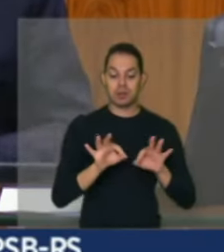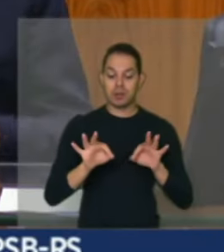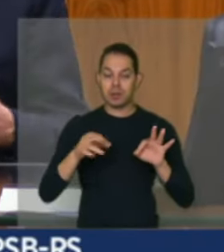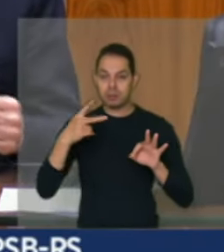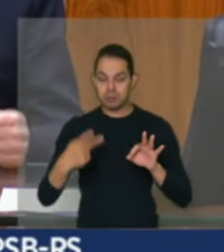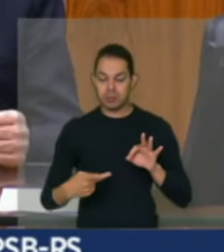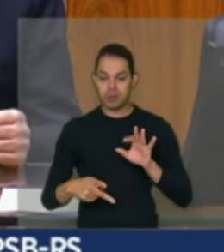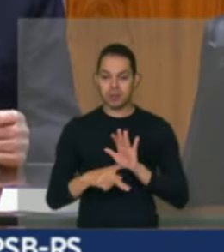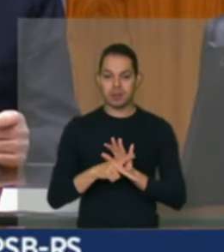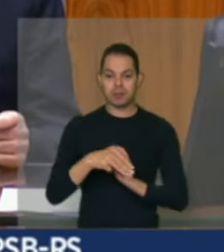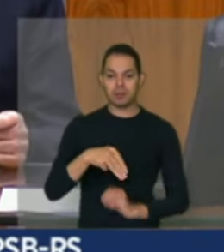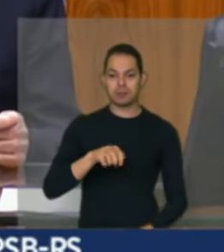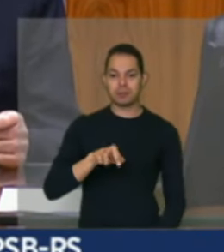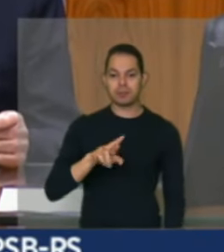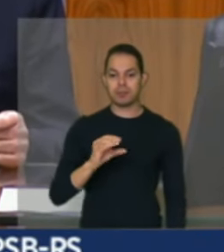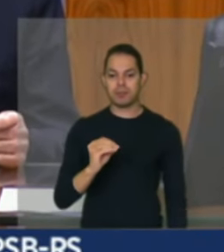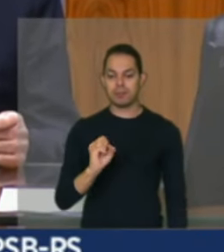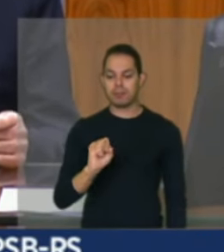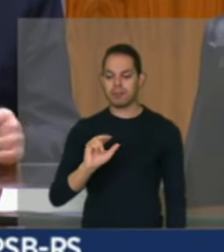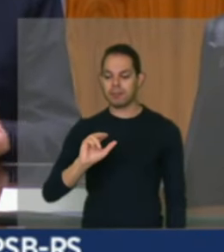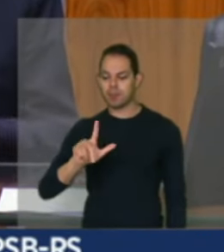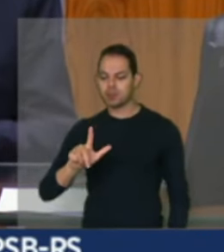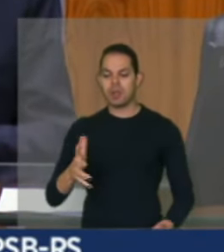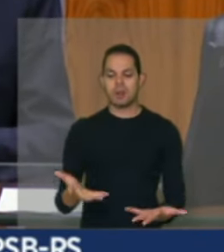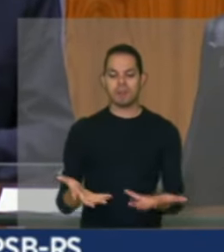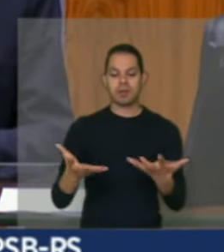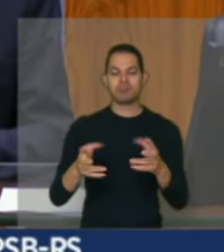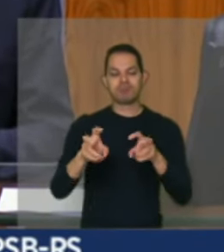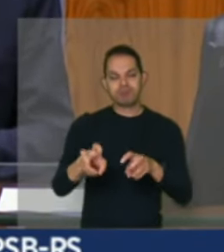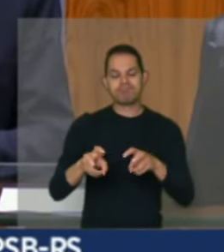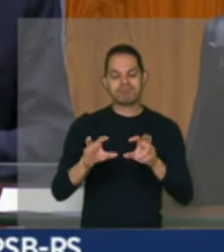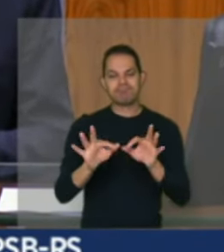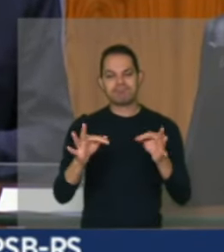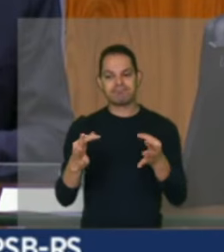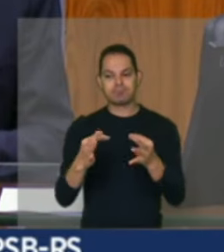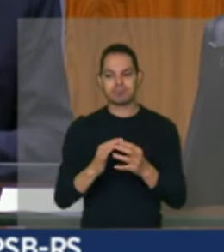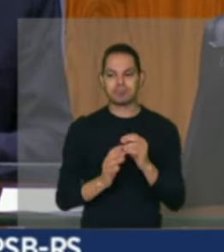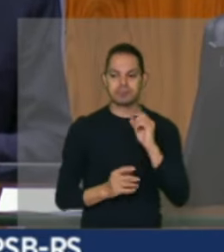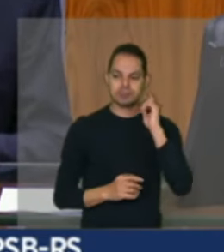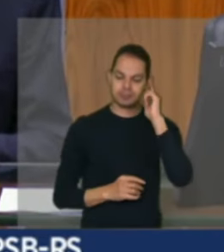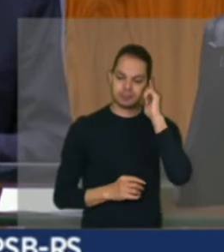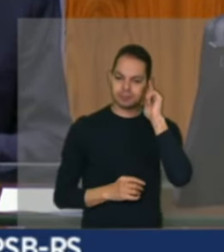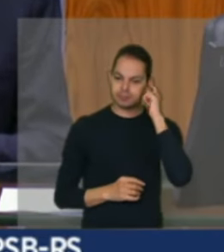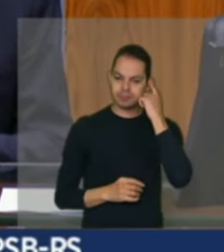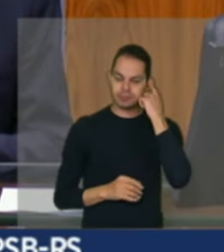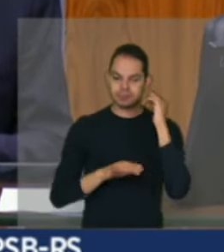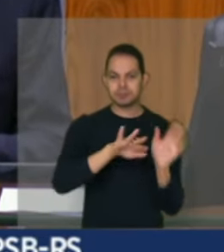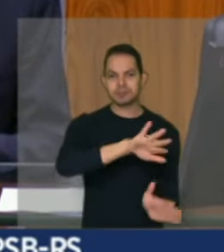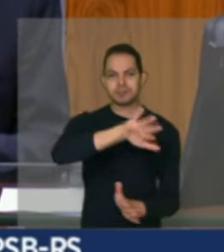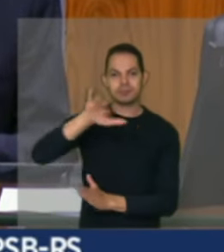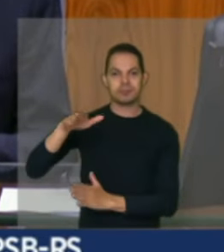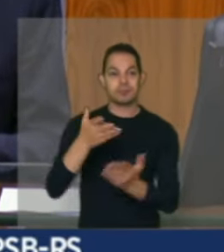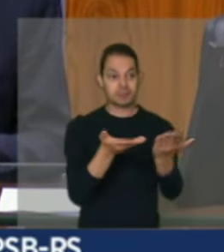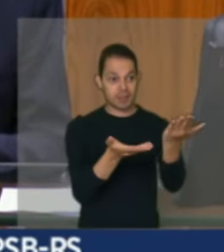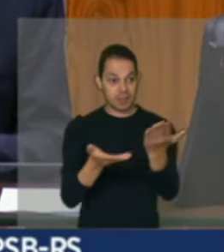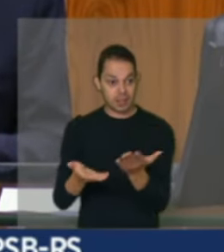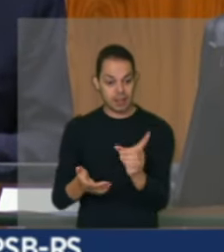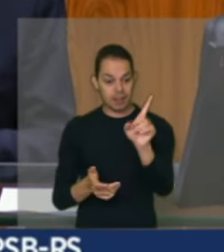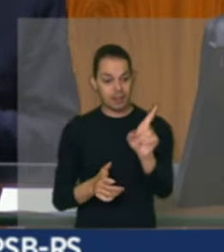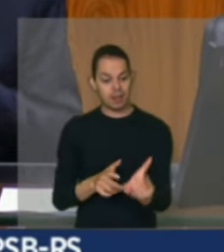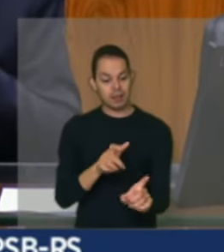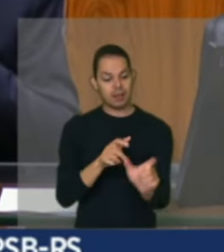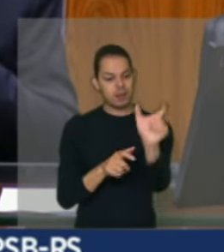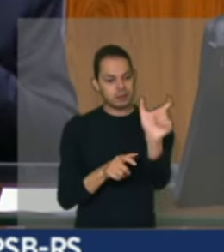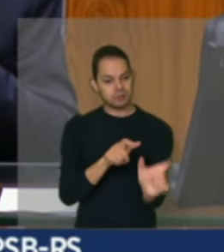para o fortalecimento da agricultura familiar. Quero chamar o próximo inscrito para